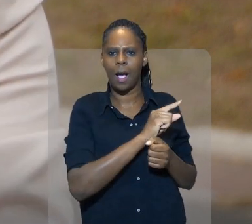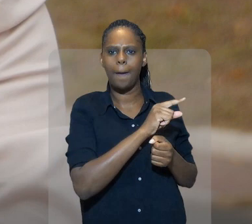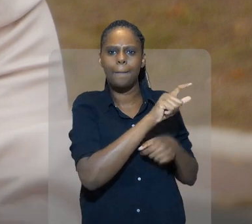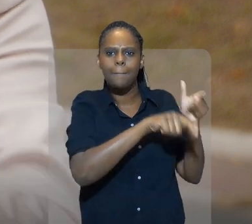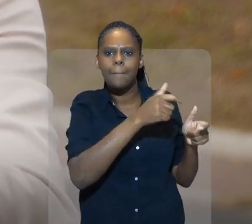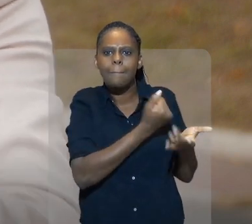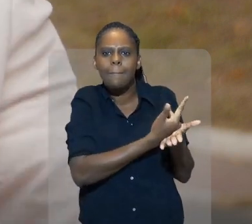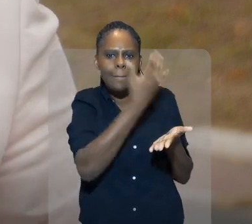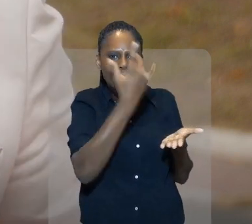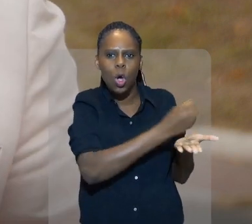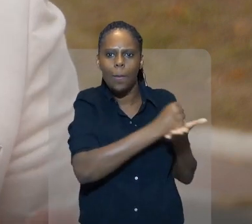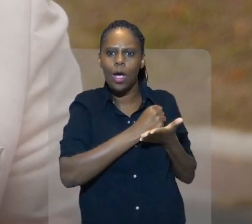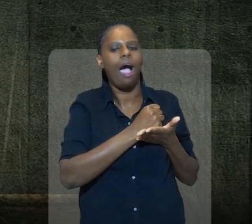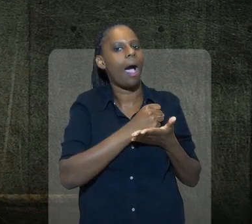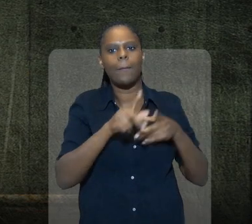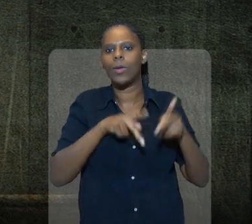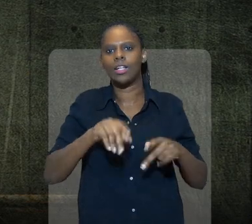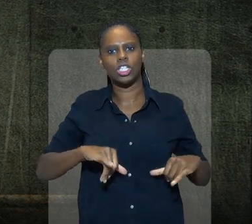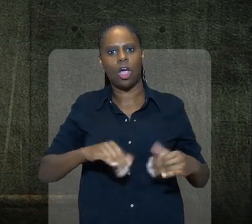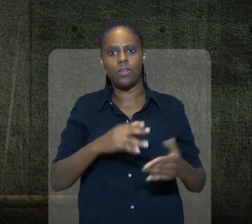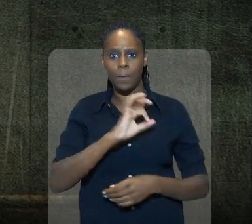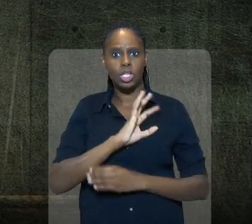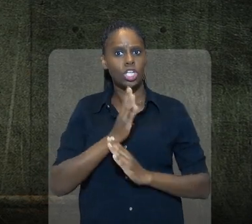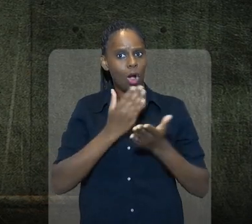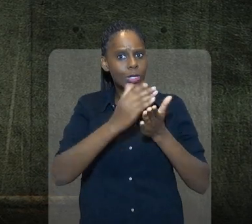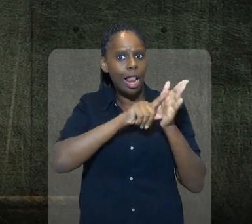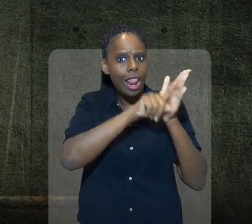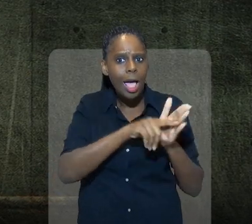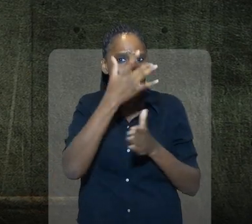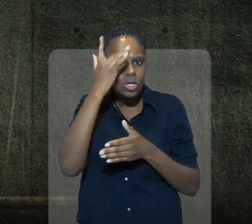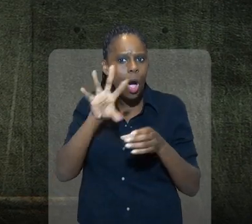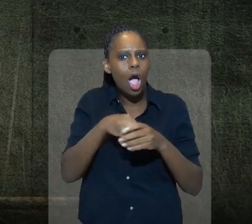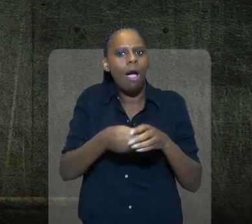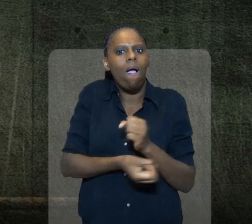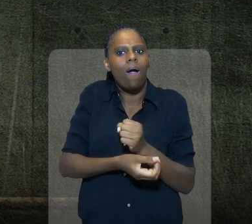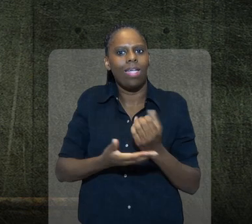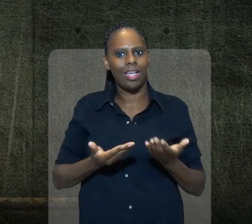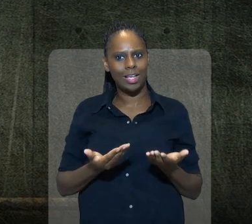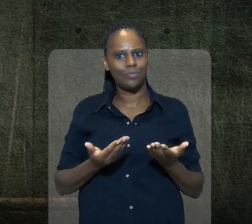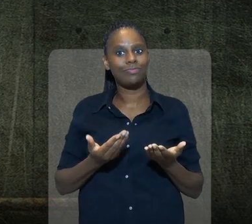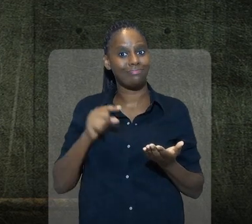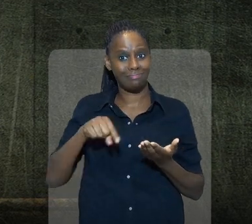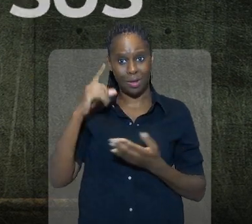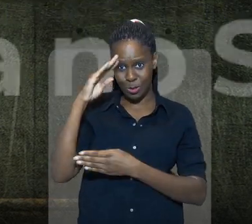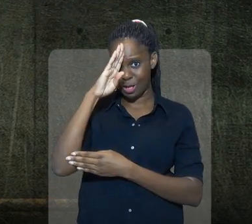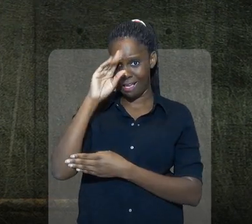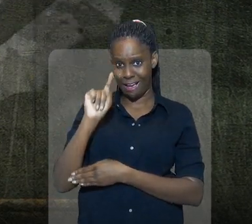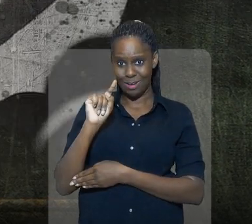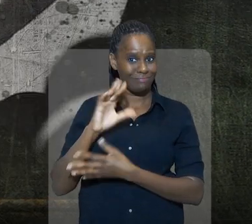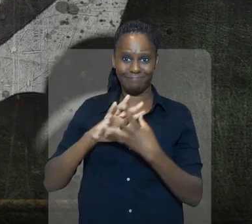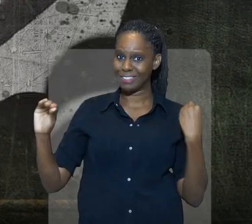votos, você mata o nosso povo. A polícia já começou as prisões de envolvidos no esquema do Bolsolão. Dessa,